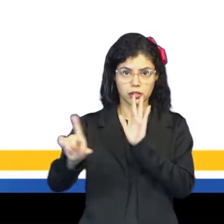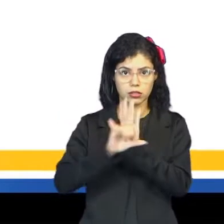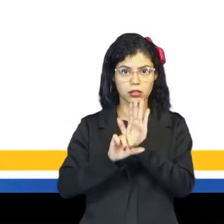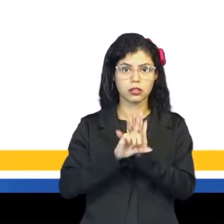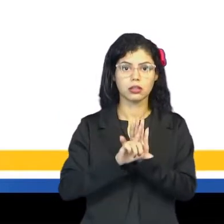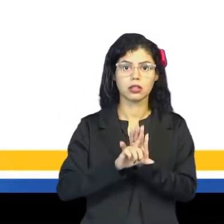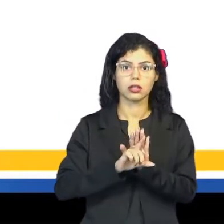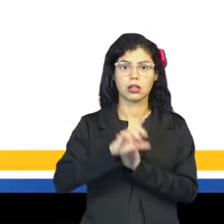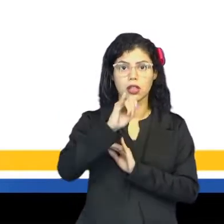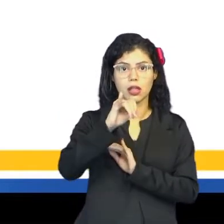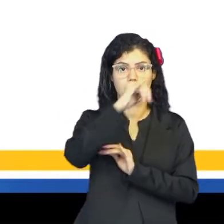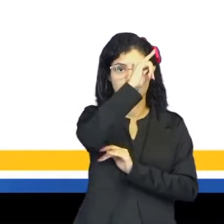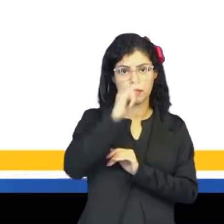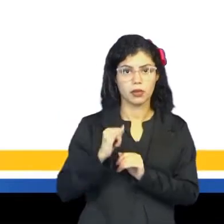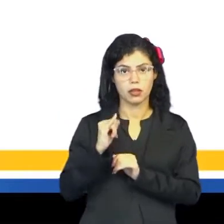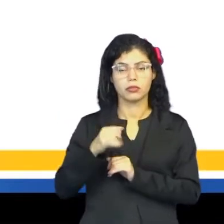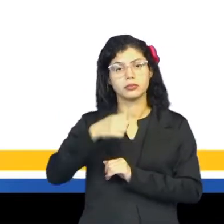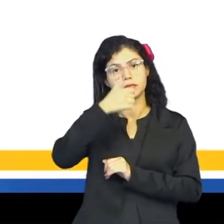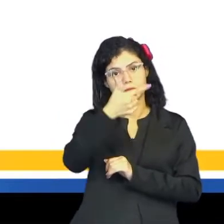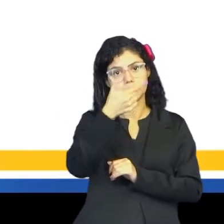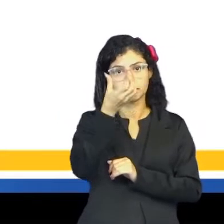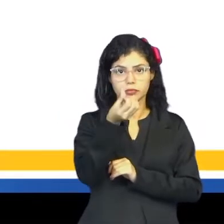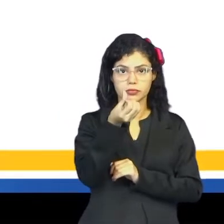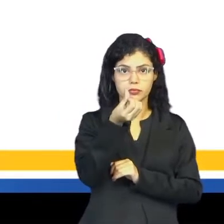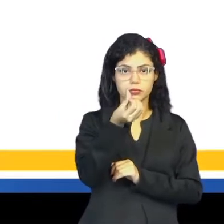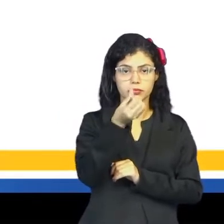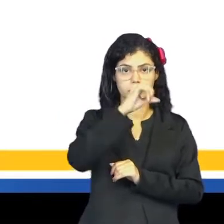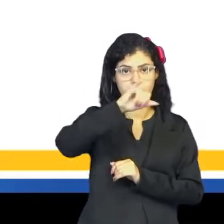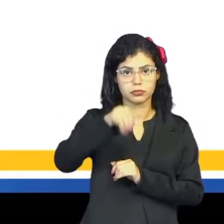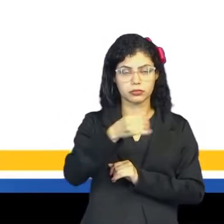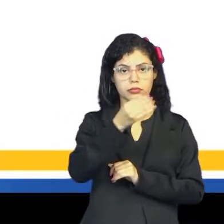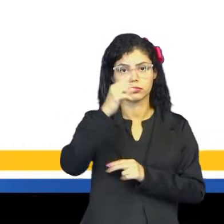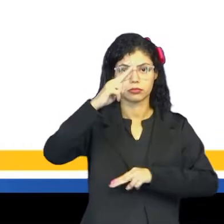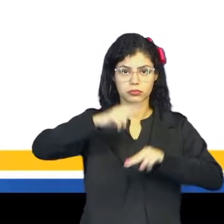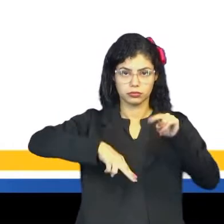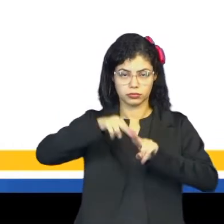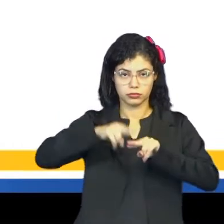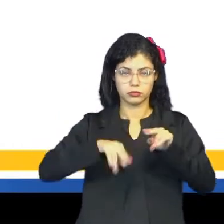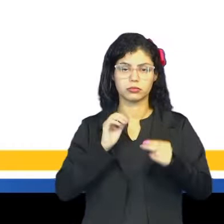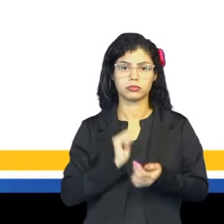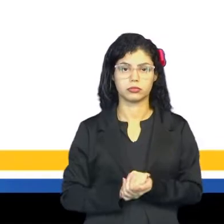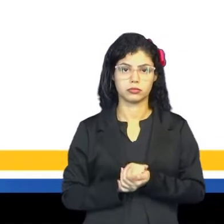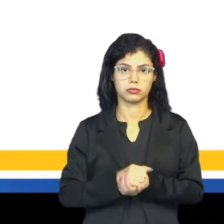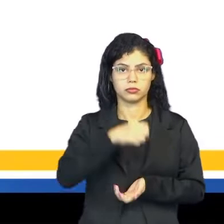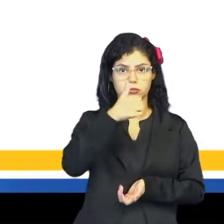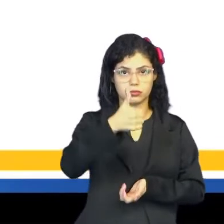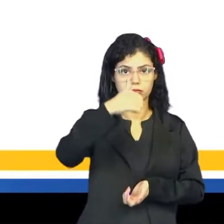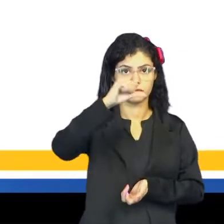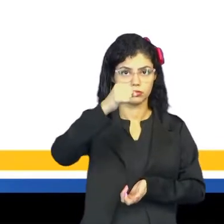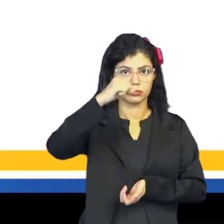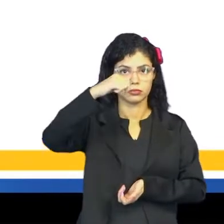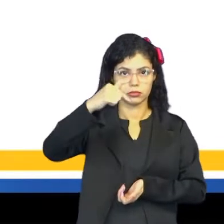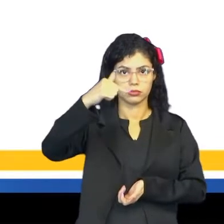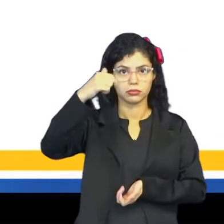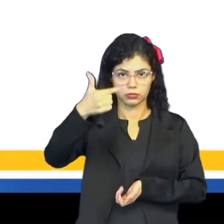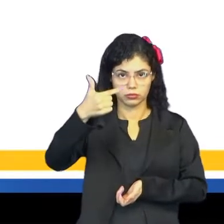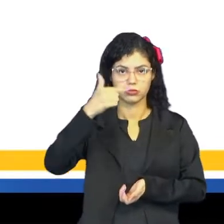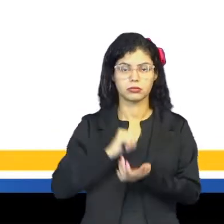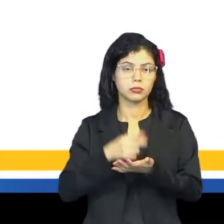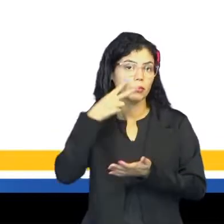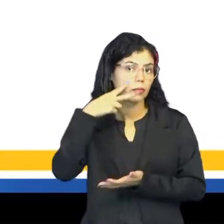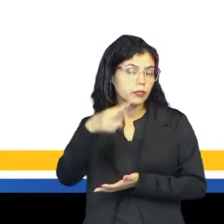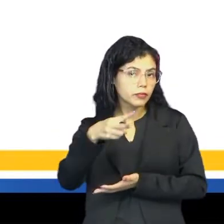Lei Imperial, de 26 de junho de 1862, que